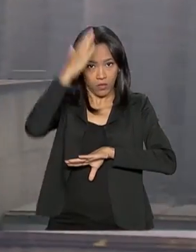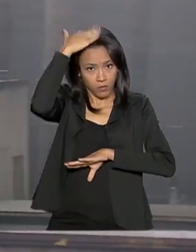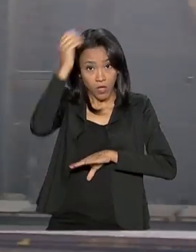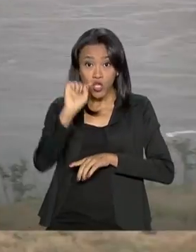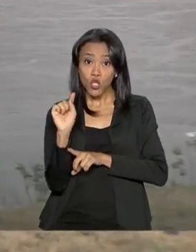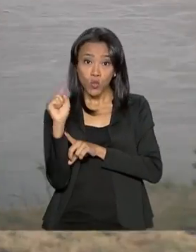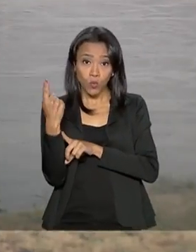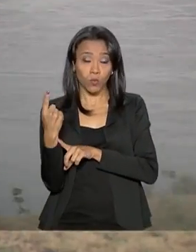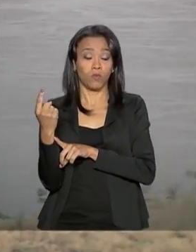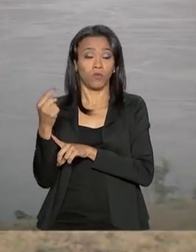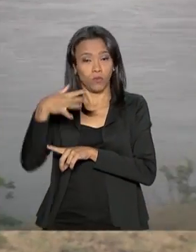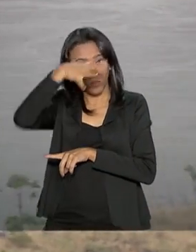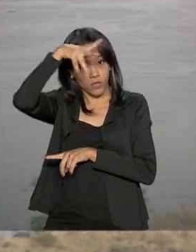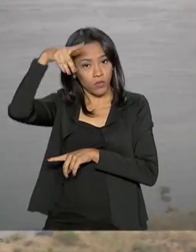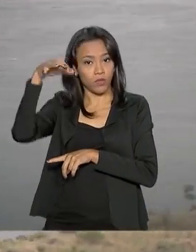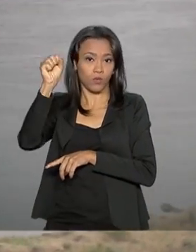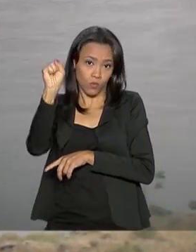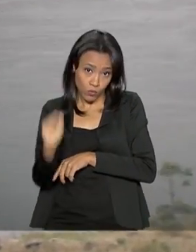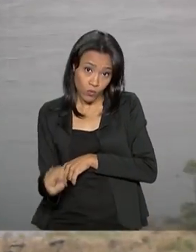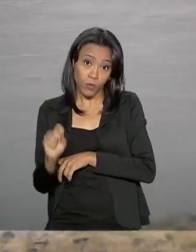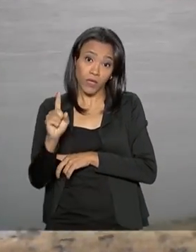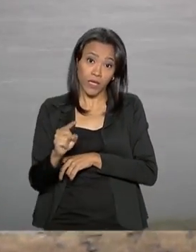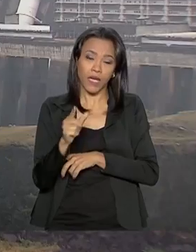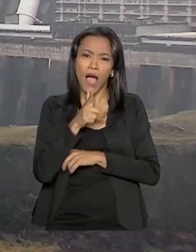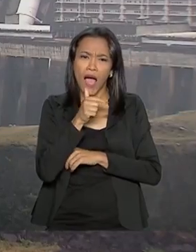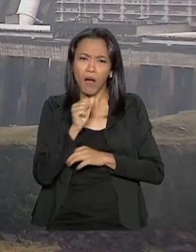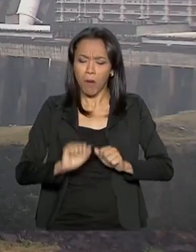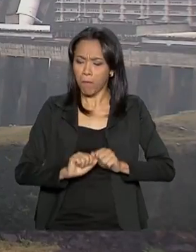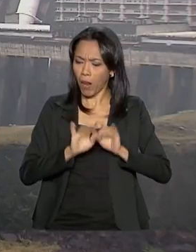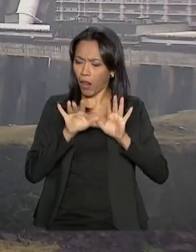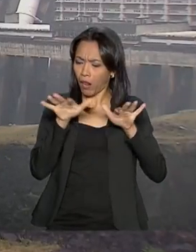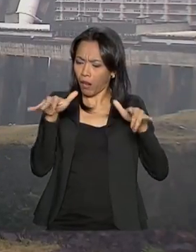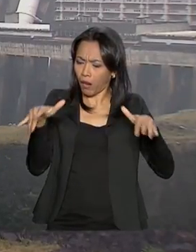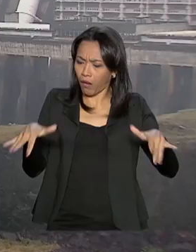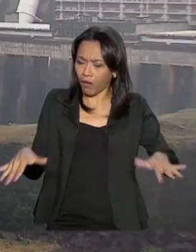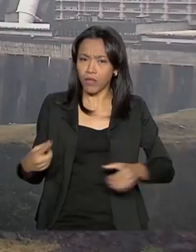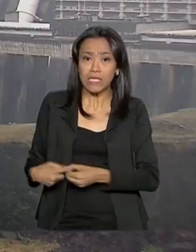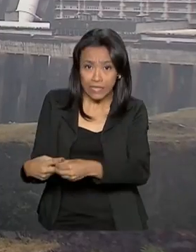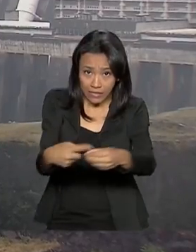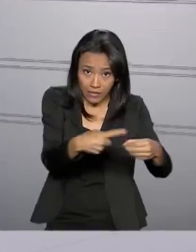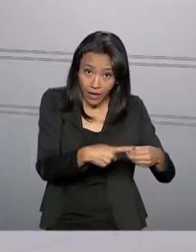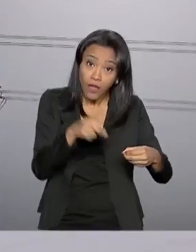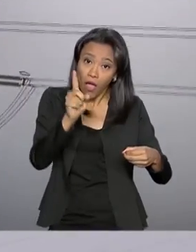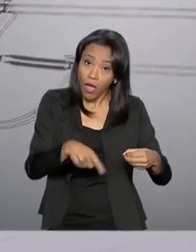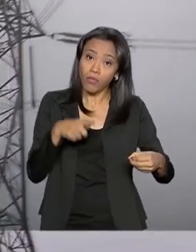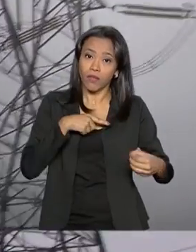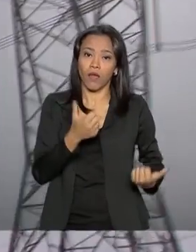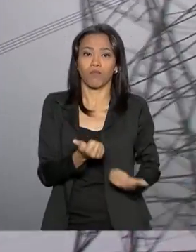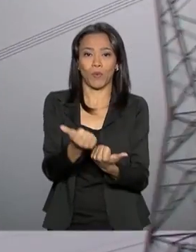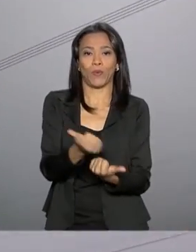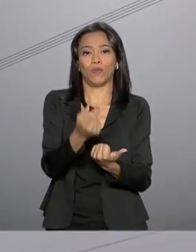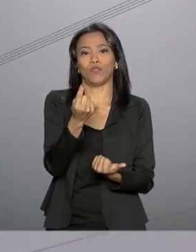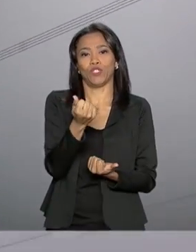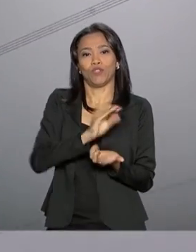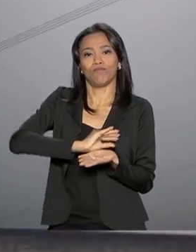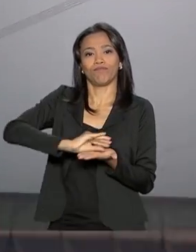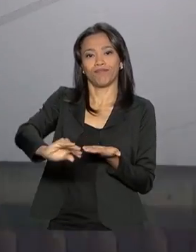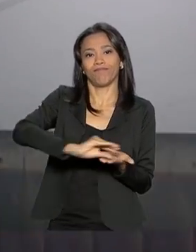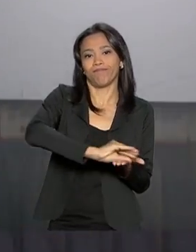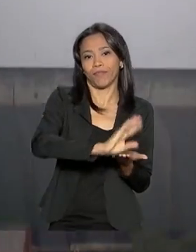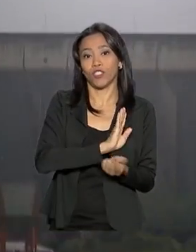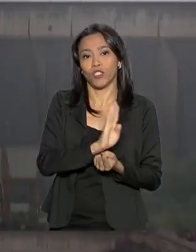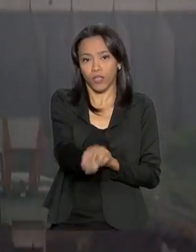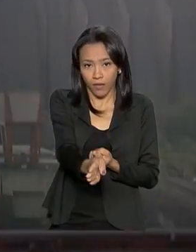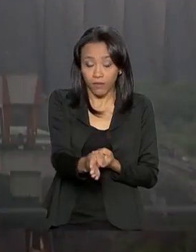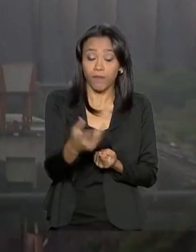matogrossense, que tiveram áreas alagadas para a formação do reservatório, são beneficiados diretamente. Além